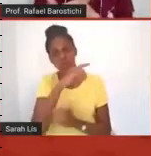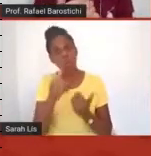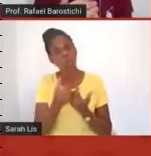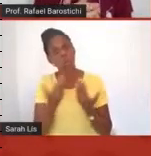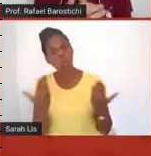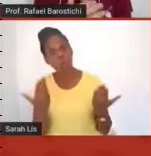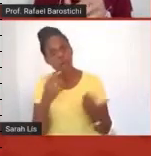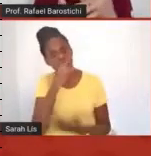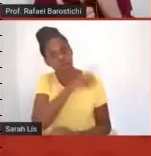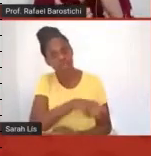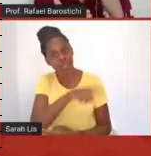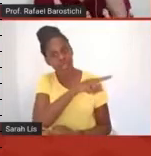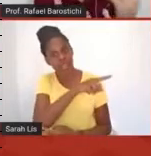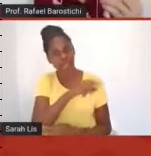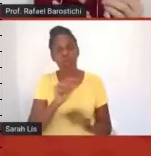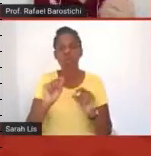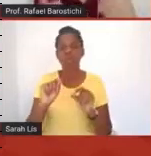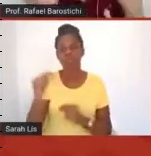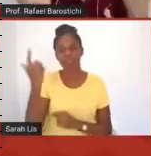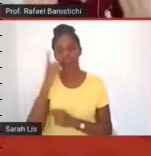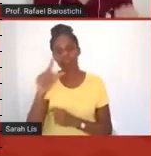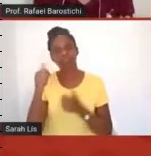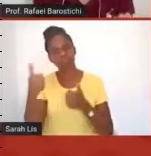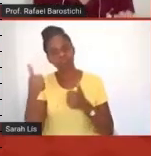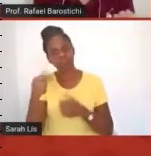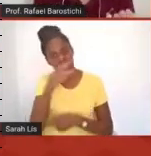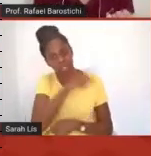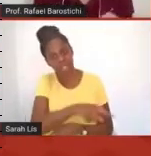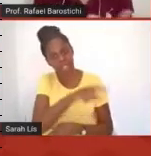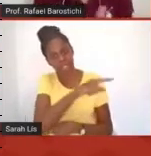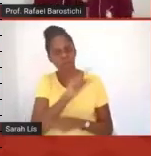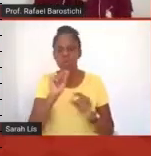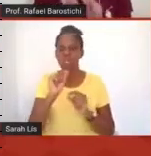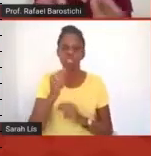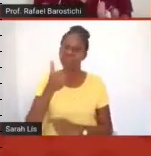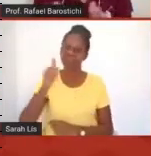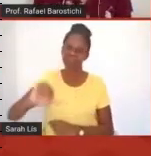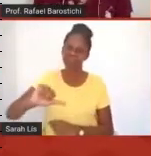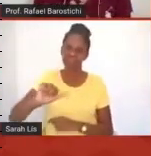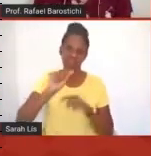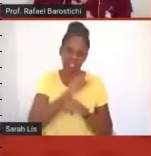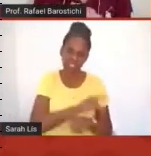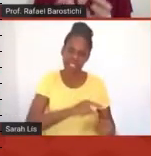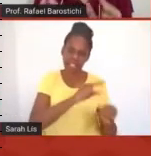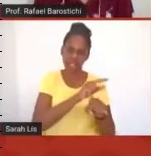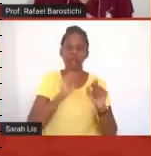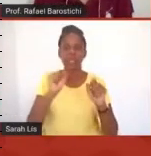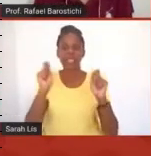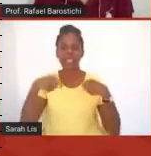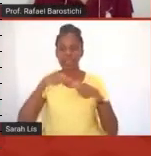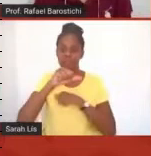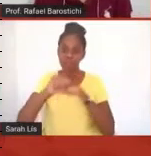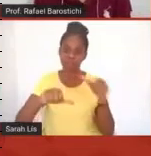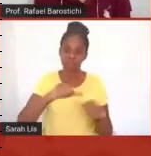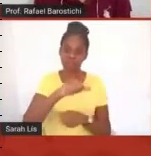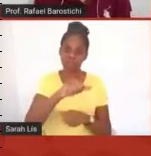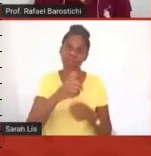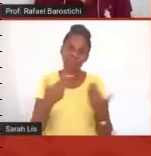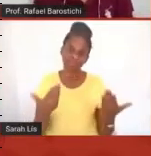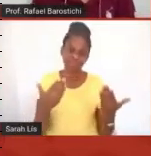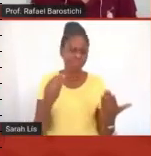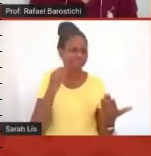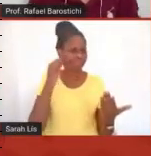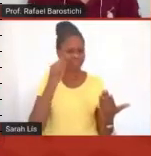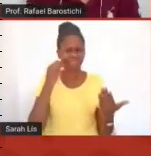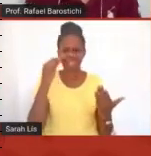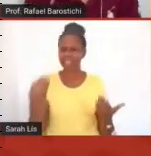tem dado certo, o que que não tem, o que que a gente pode fazer diferente, então foi realmente uma experiência muito enriquecedora